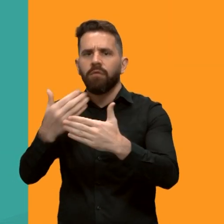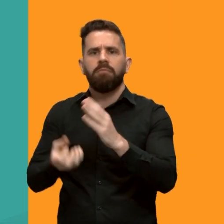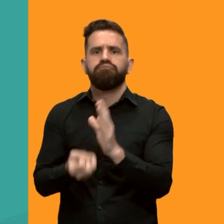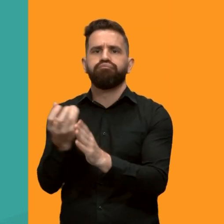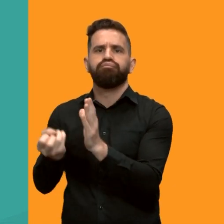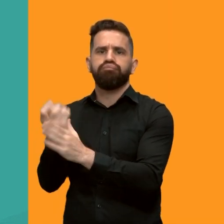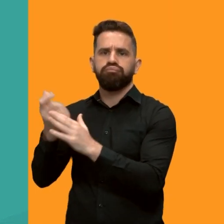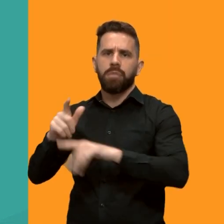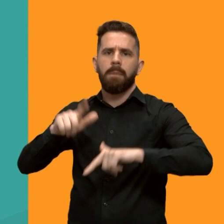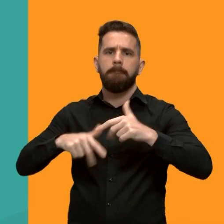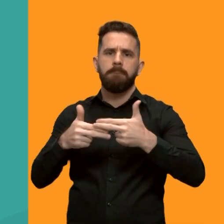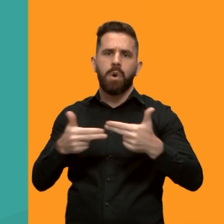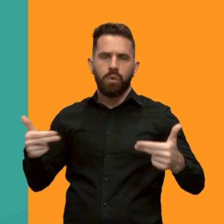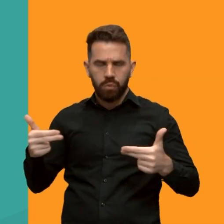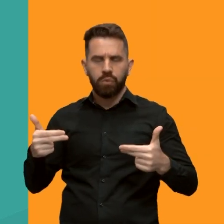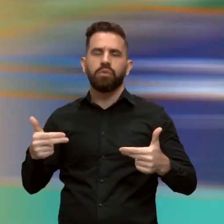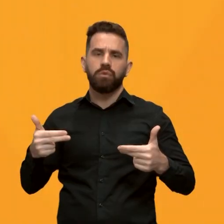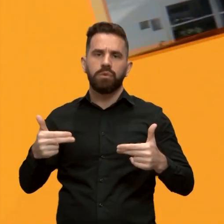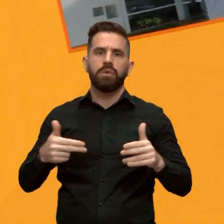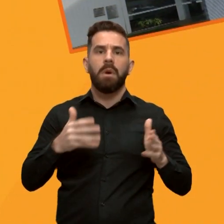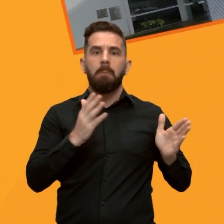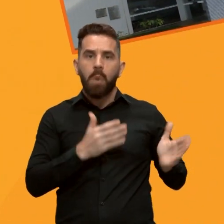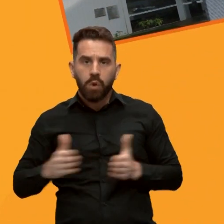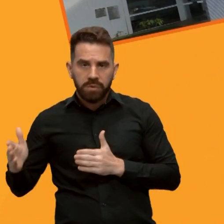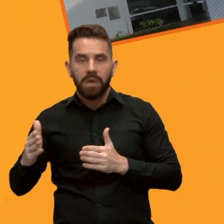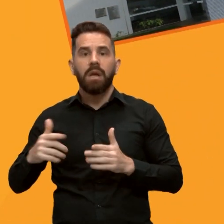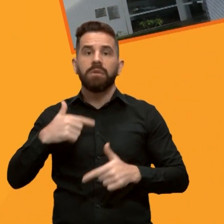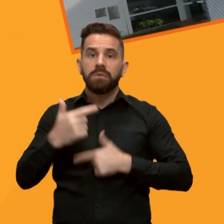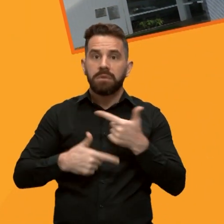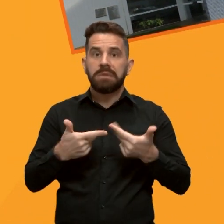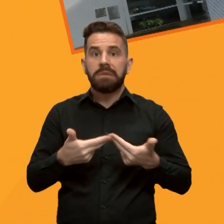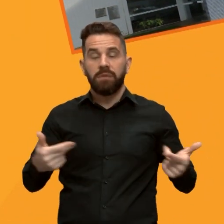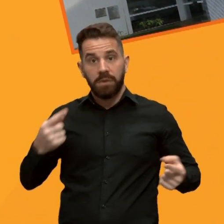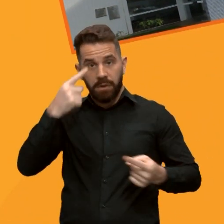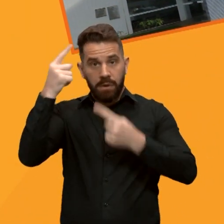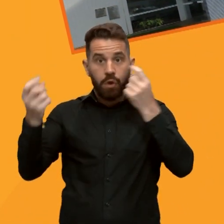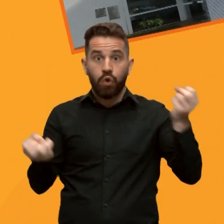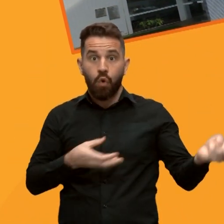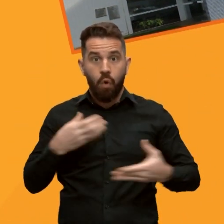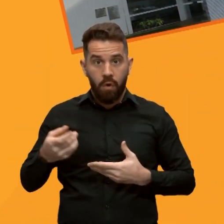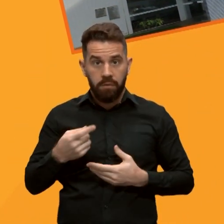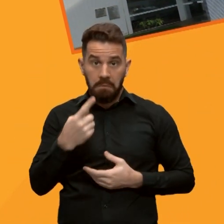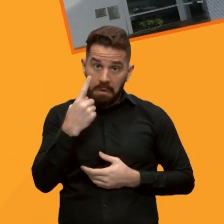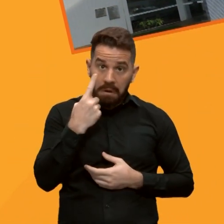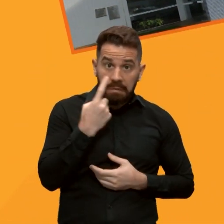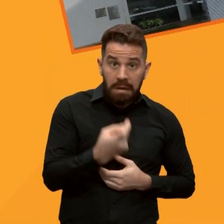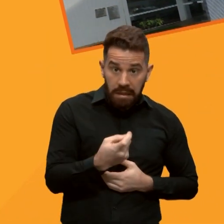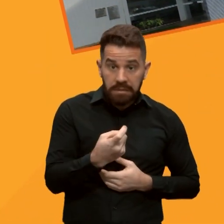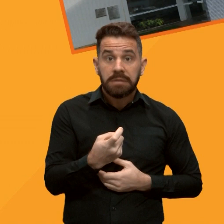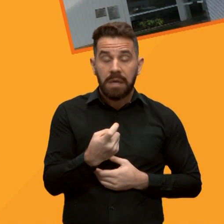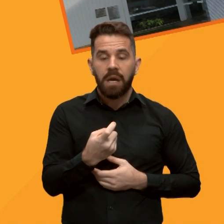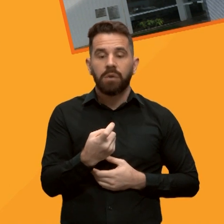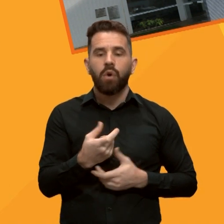Processos ou serviços inovadores Ficou interessado e deseja saber mais sobre o espaço?